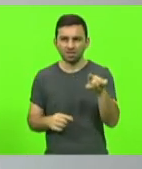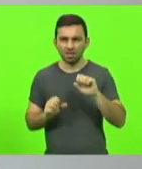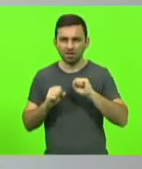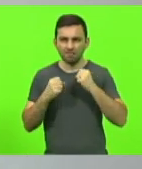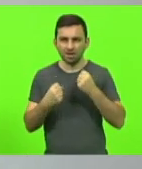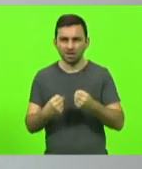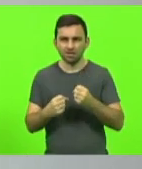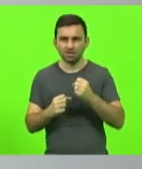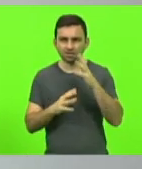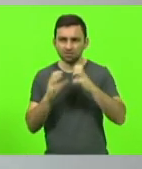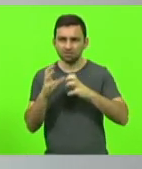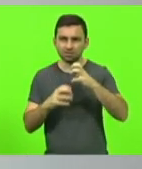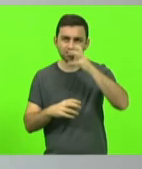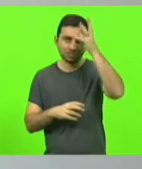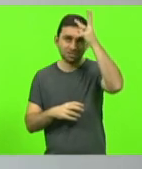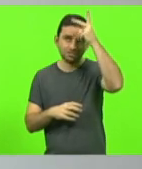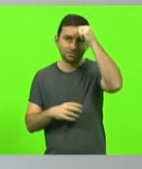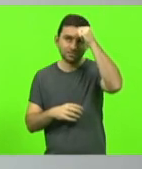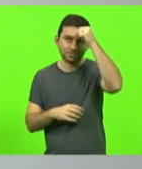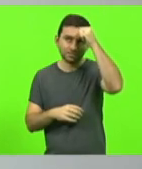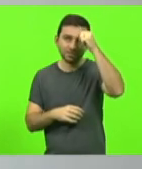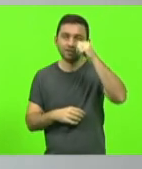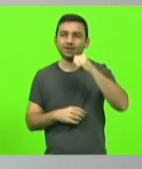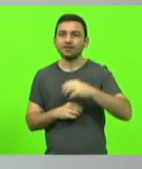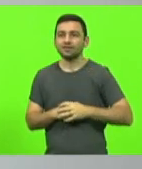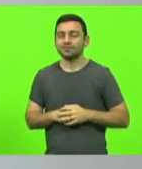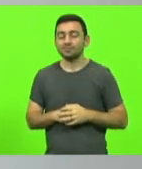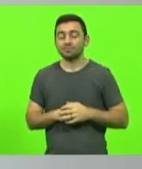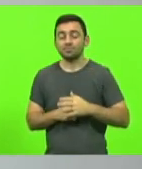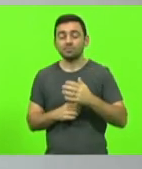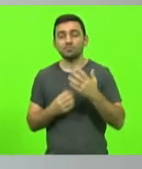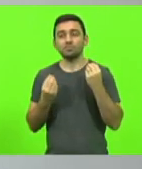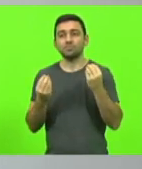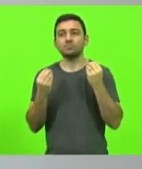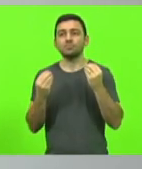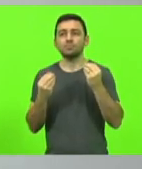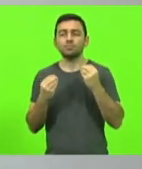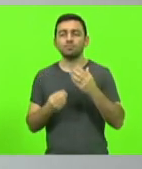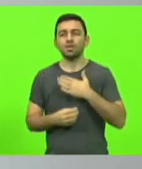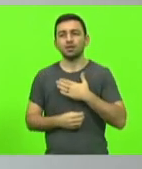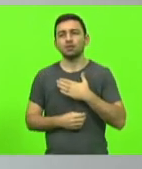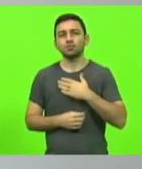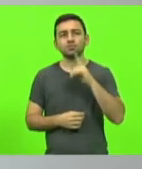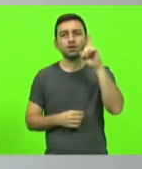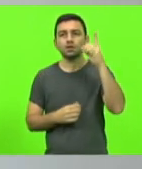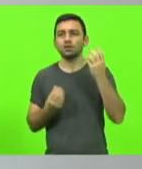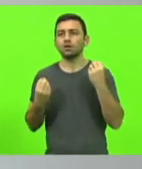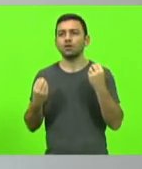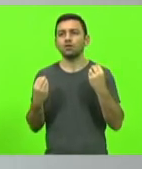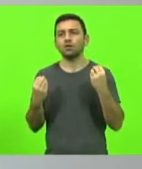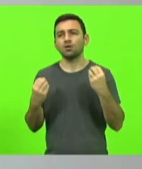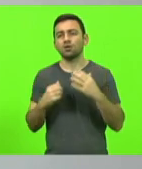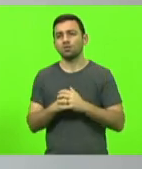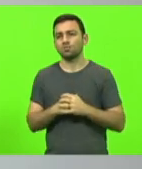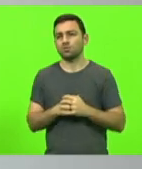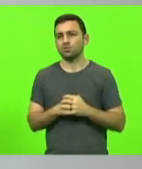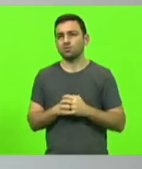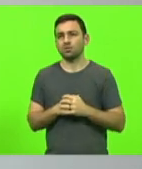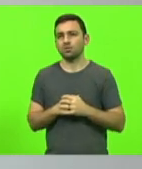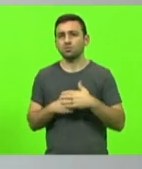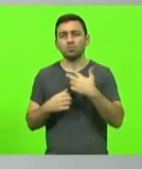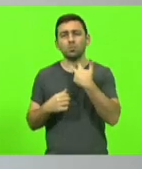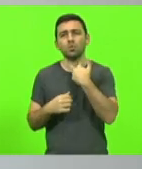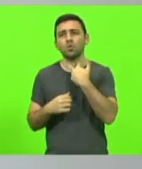rinha de gala é legal, meu Deus, meu Deus, mas eu respeito, mas não posso